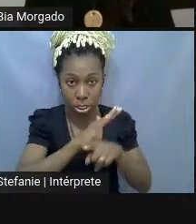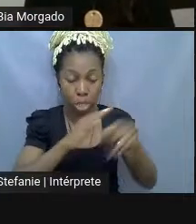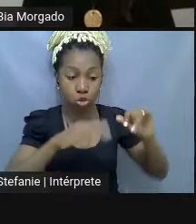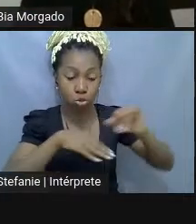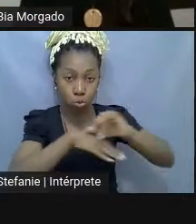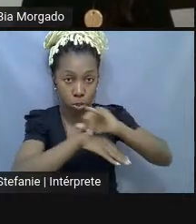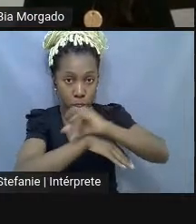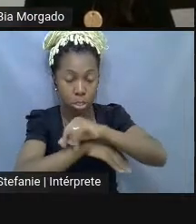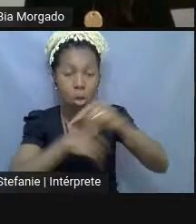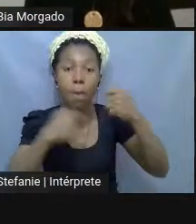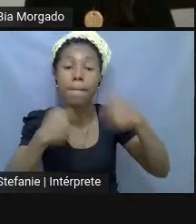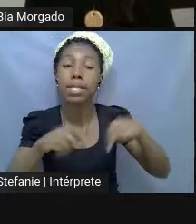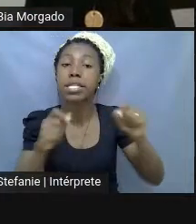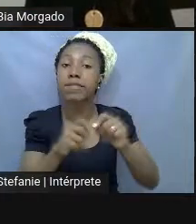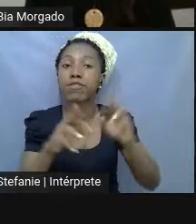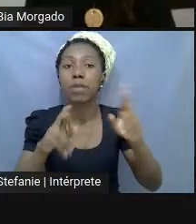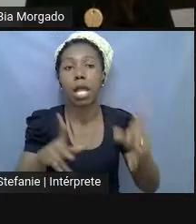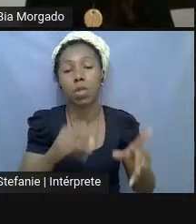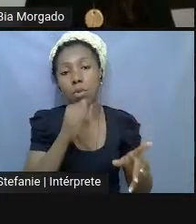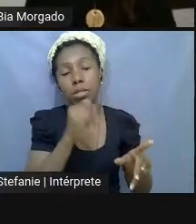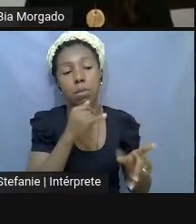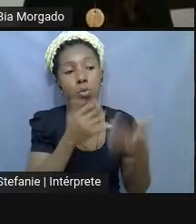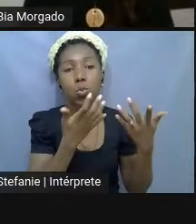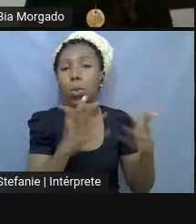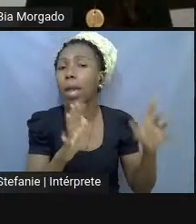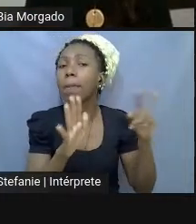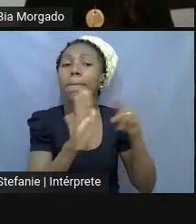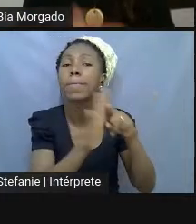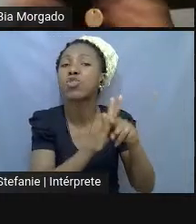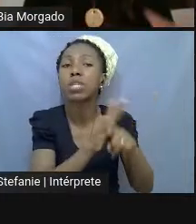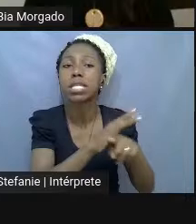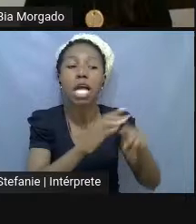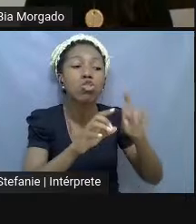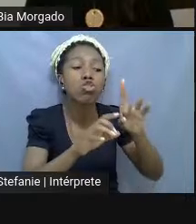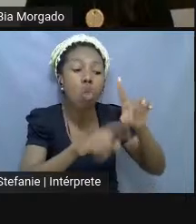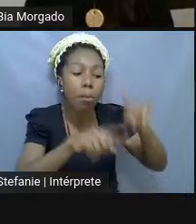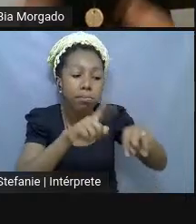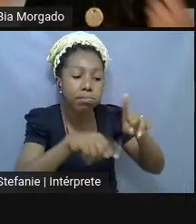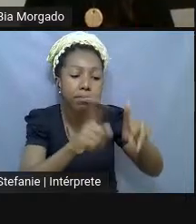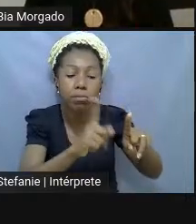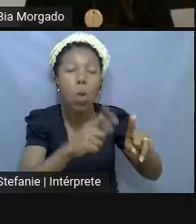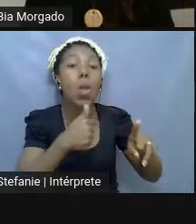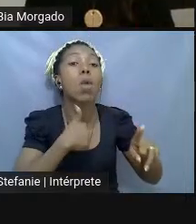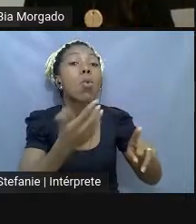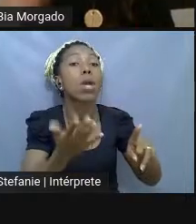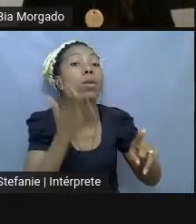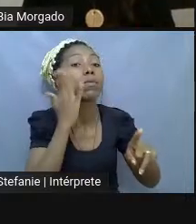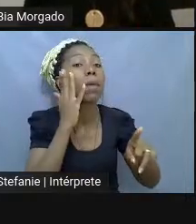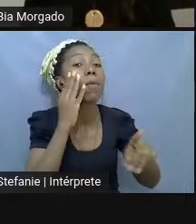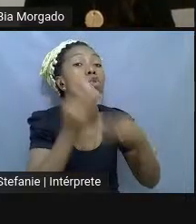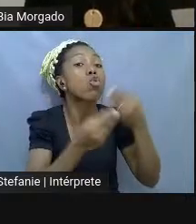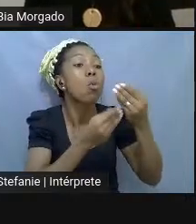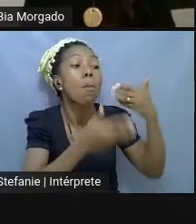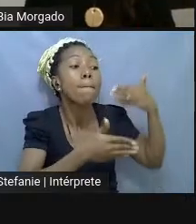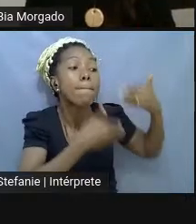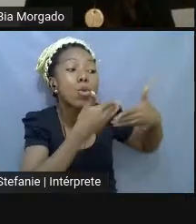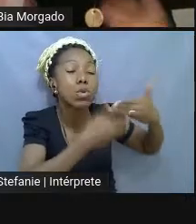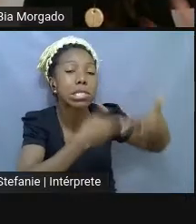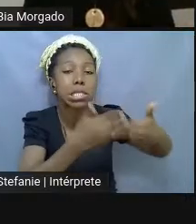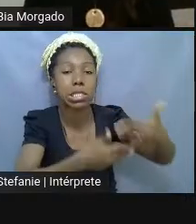diferenciação, não quero pesquisar um produto, eu quero pesquisar um processo, como é que ela foi concebida, como é que ela se realizou depois que ela